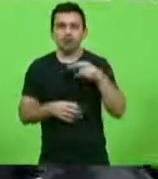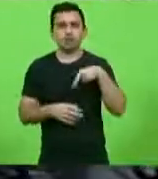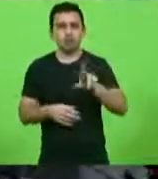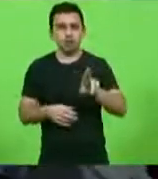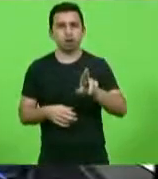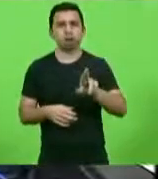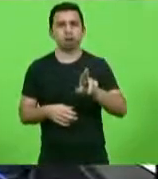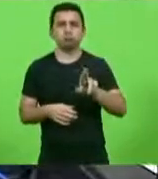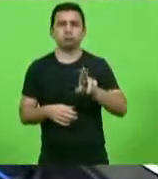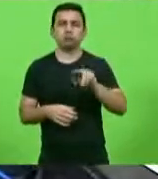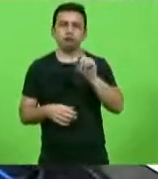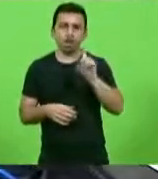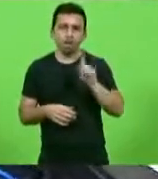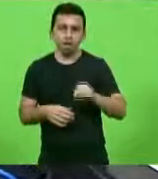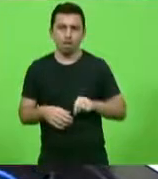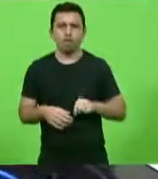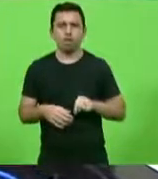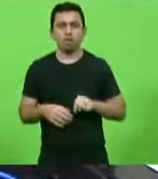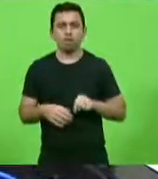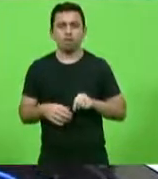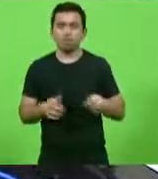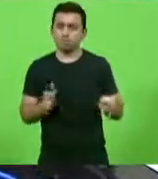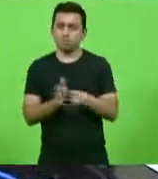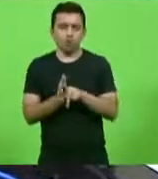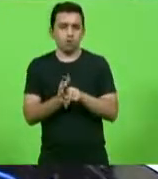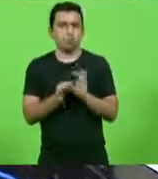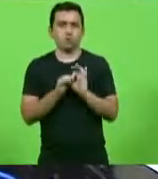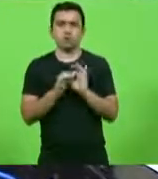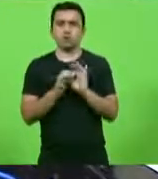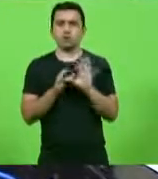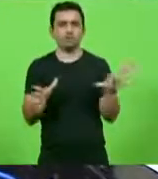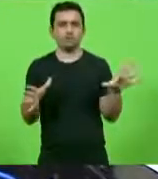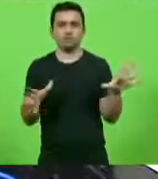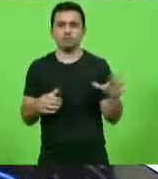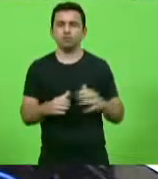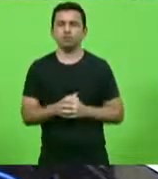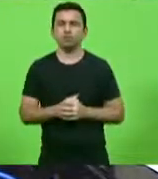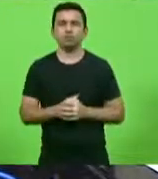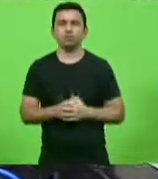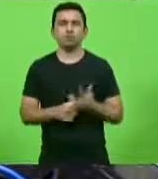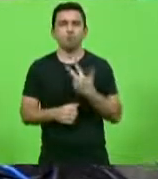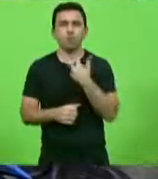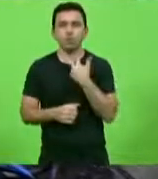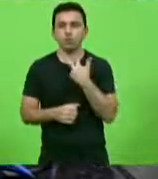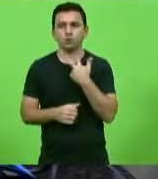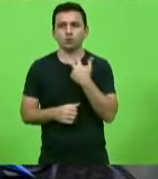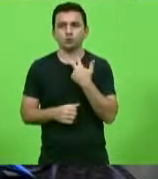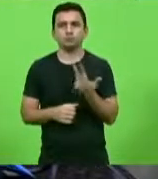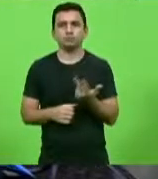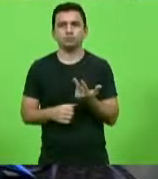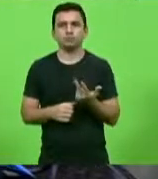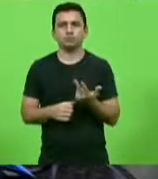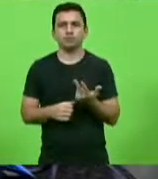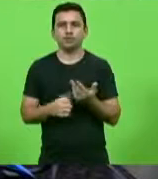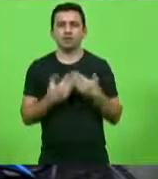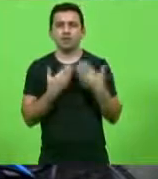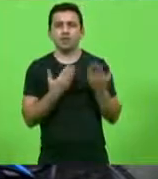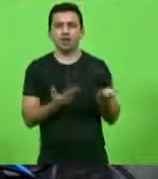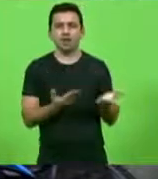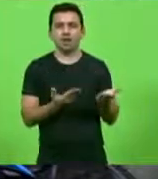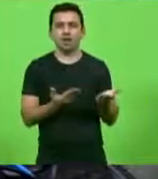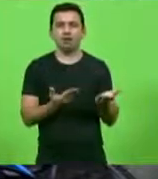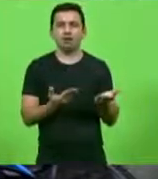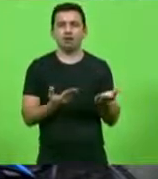da própria liberdade. Nós não podemos tomar ao mesmo tempo a liberdade religiosa como dada.